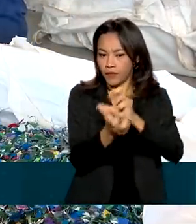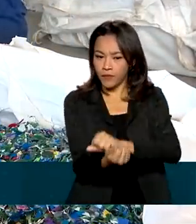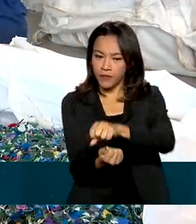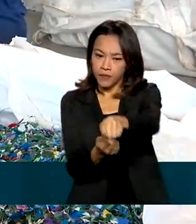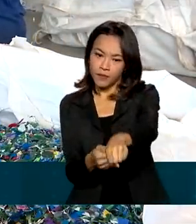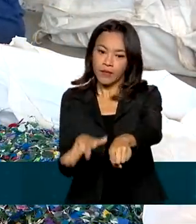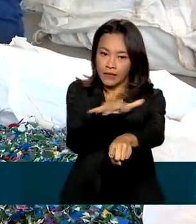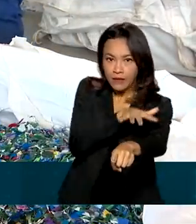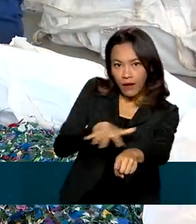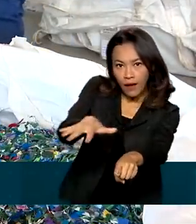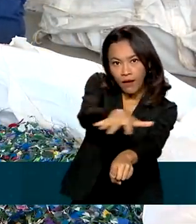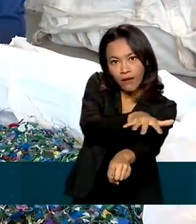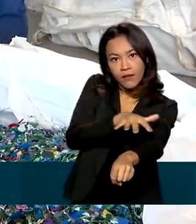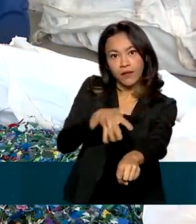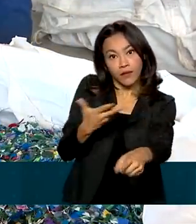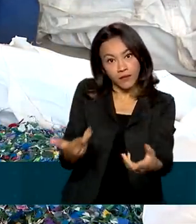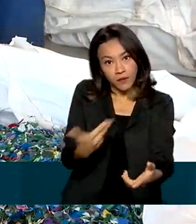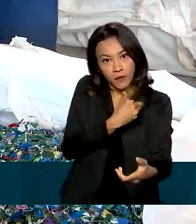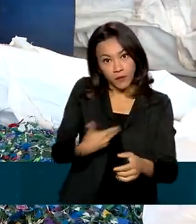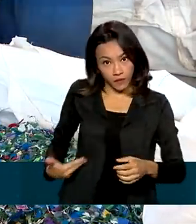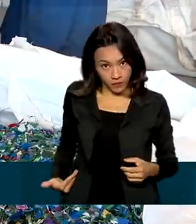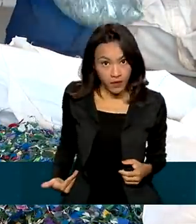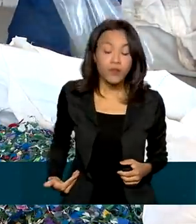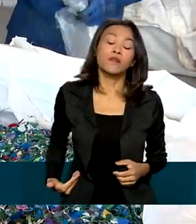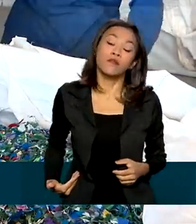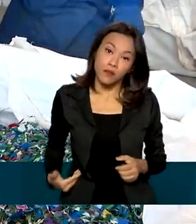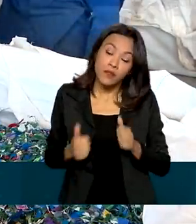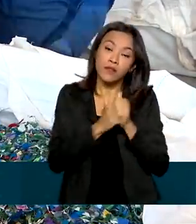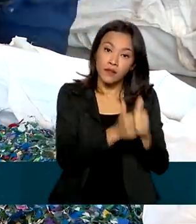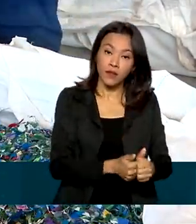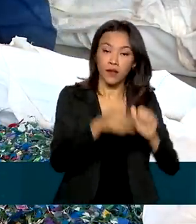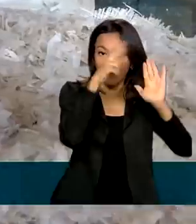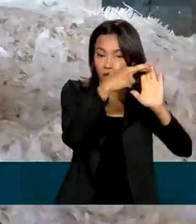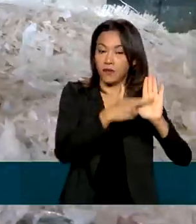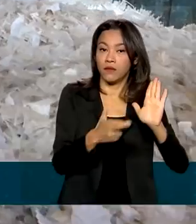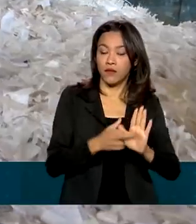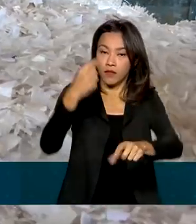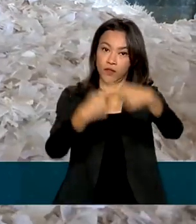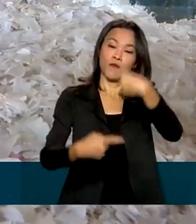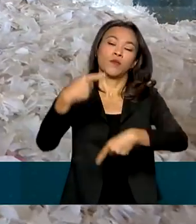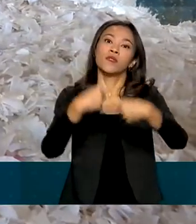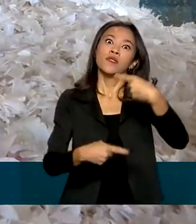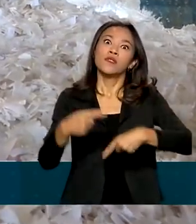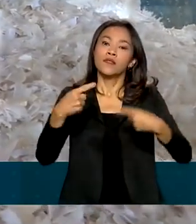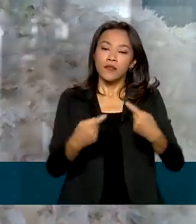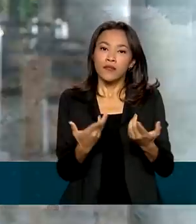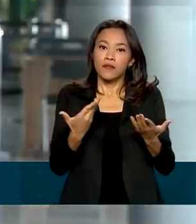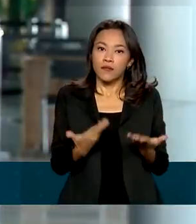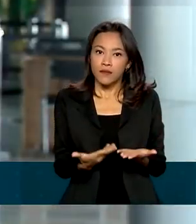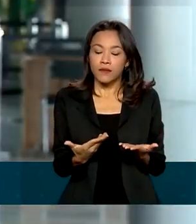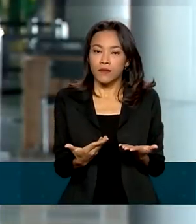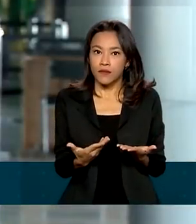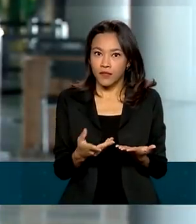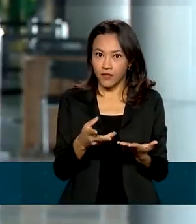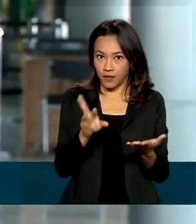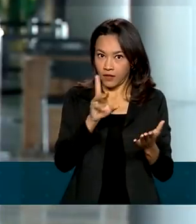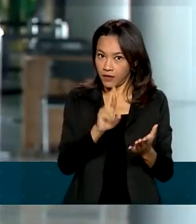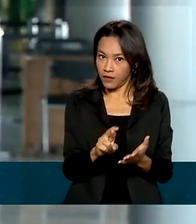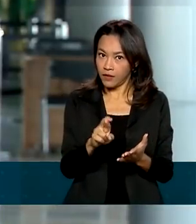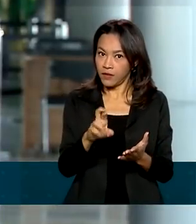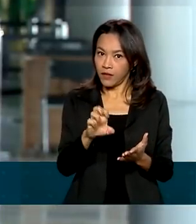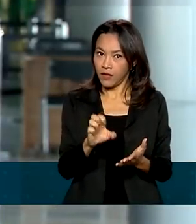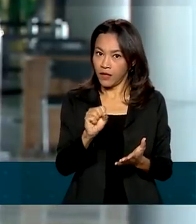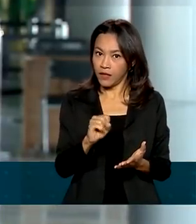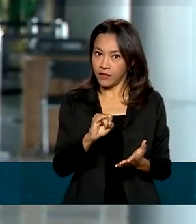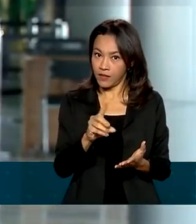gestão no setor. E com isso, o governo atende os requisitos da Política Nacional de Resíduos Sólidos, aprovada lá